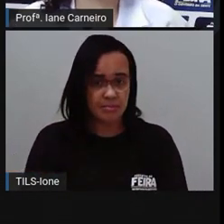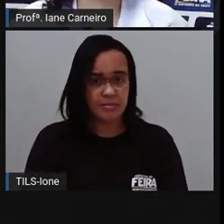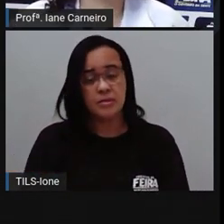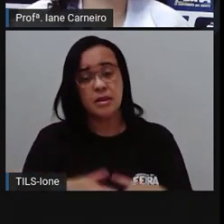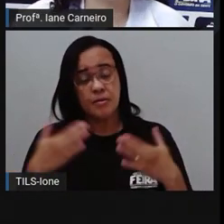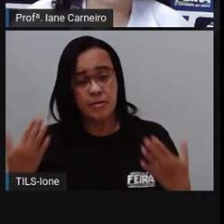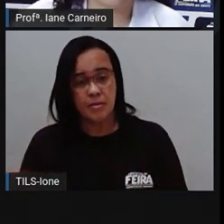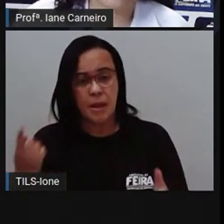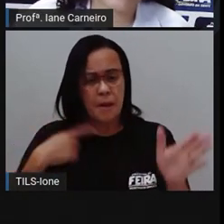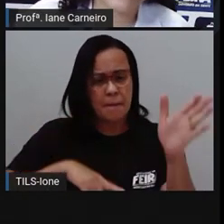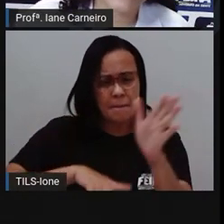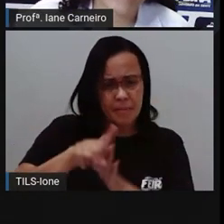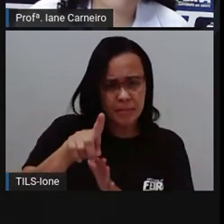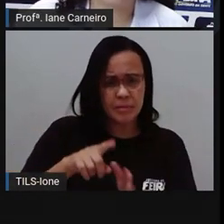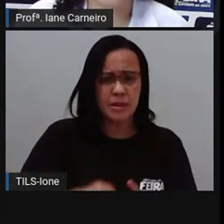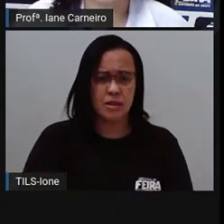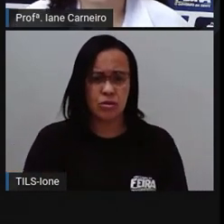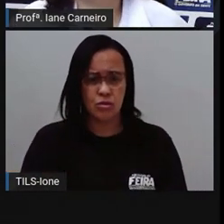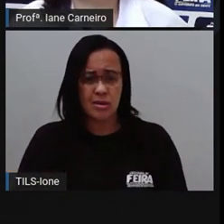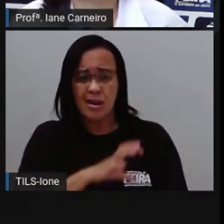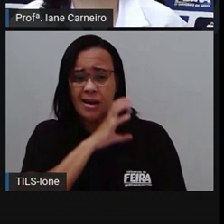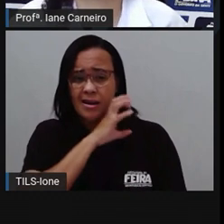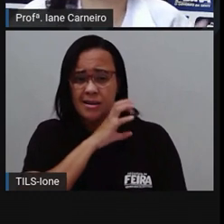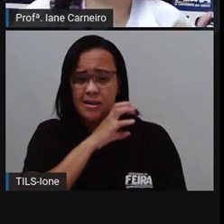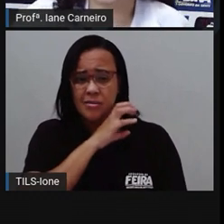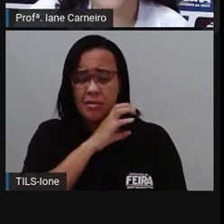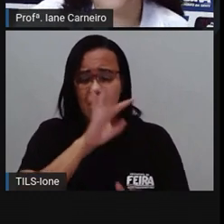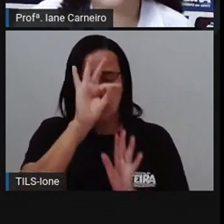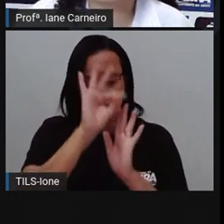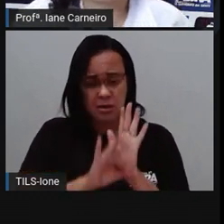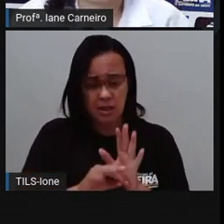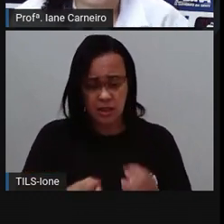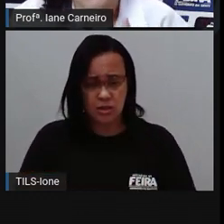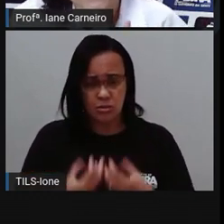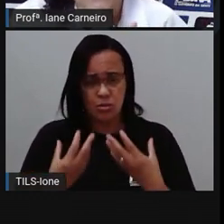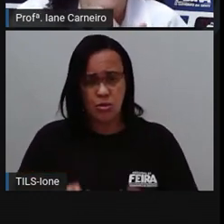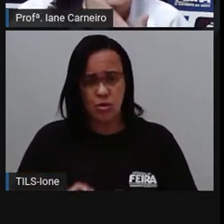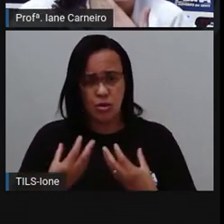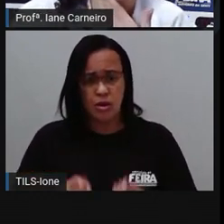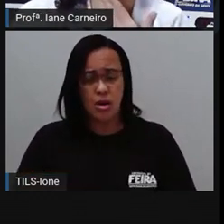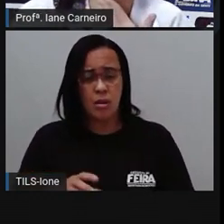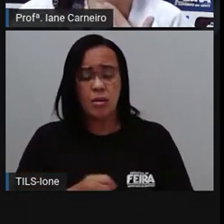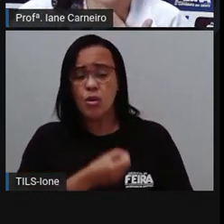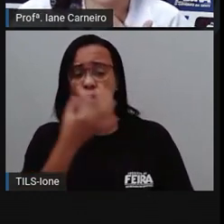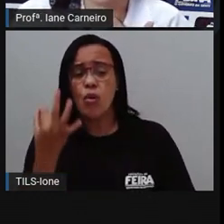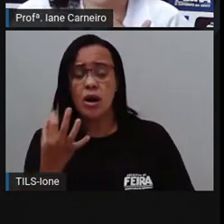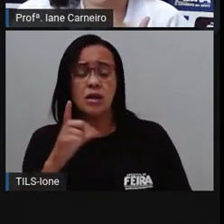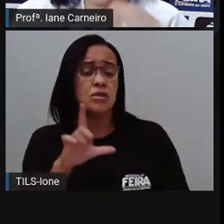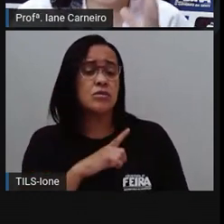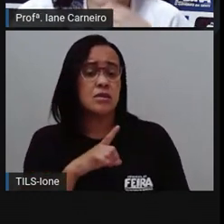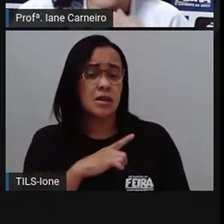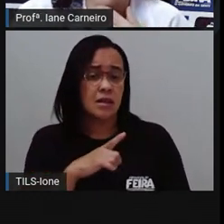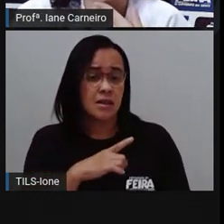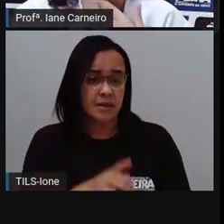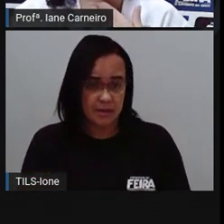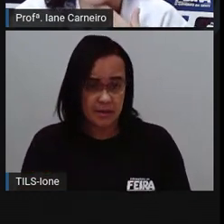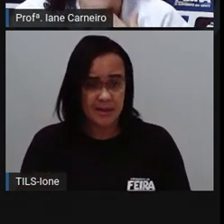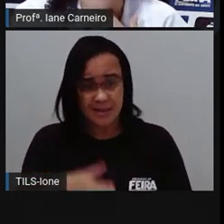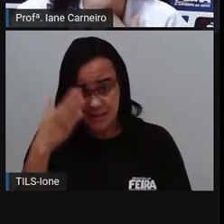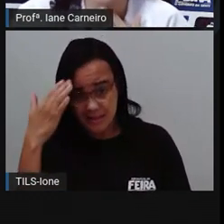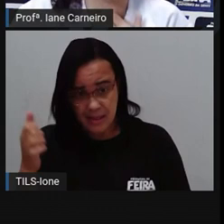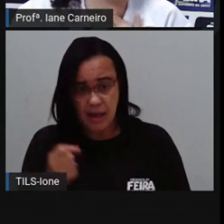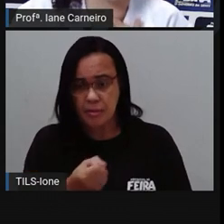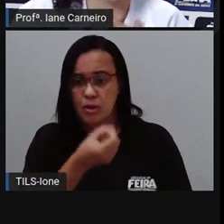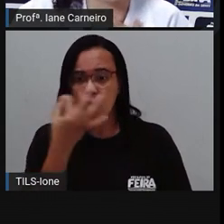quantos animais aparecem no poema de Elia José? Vocês já conseguiram contar?